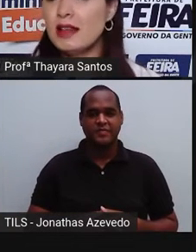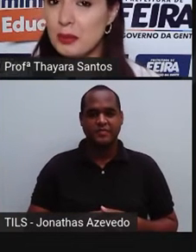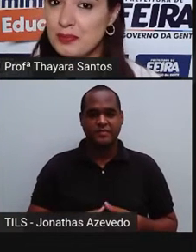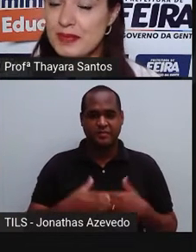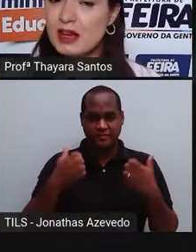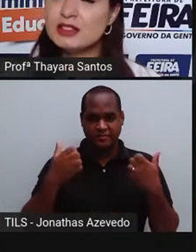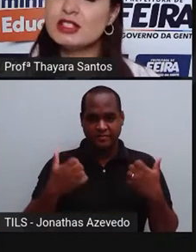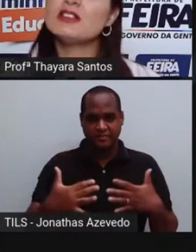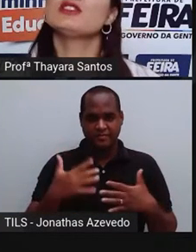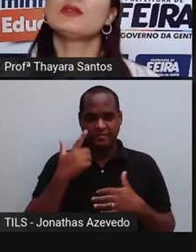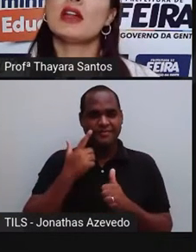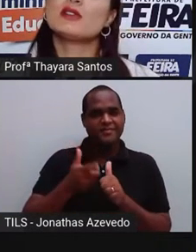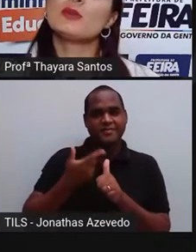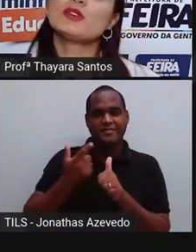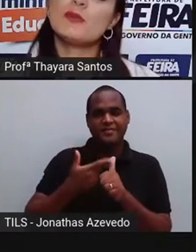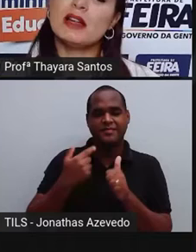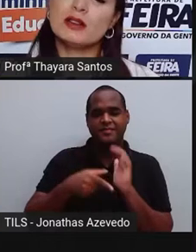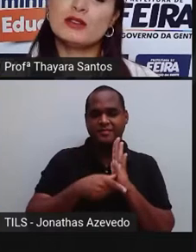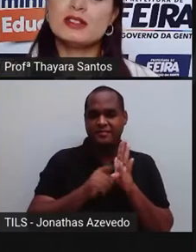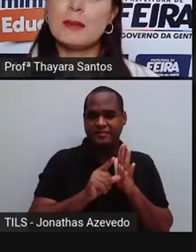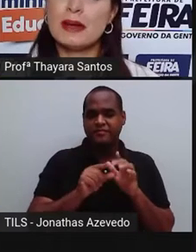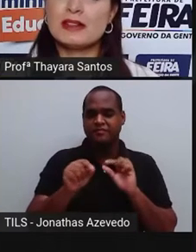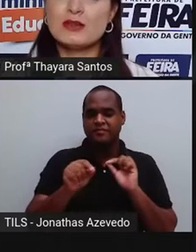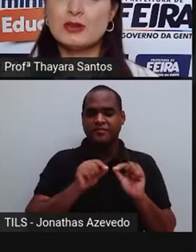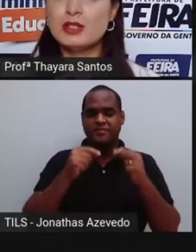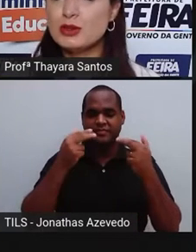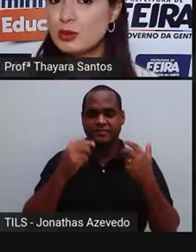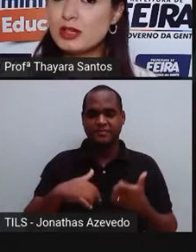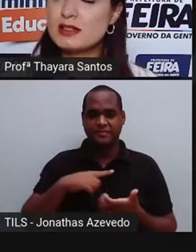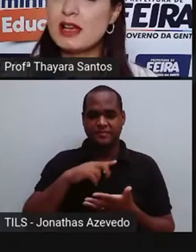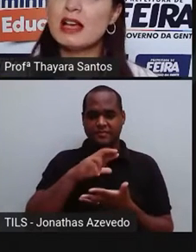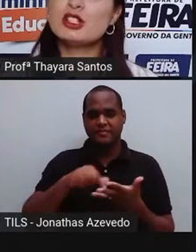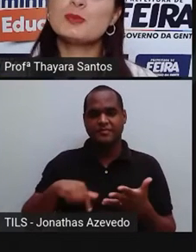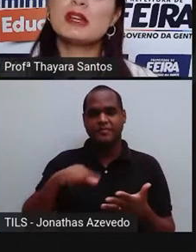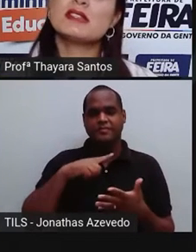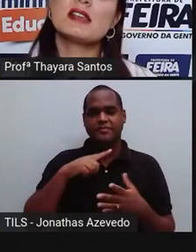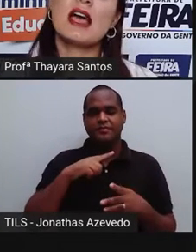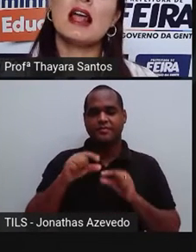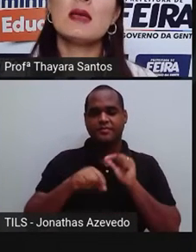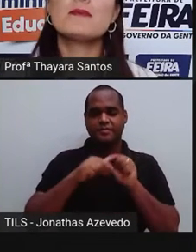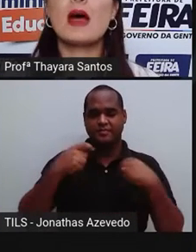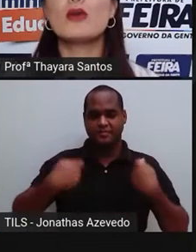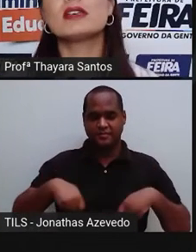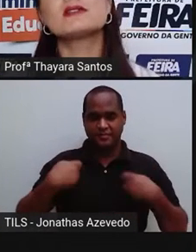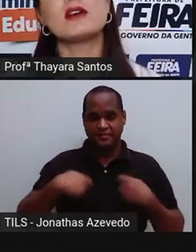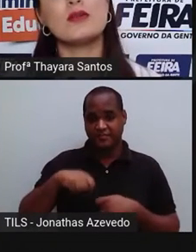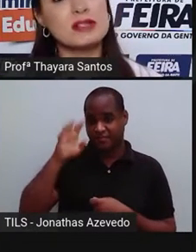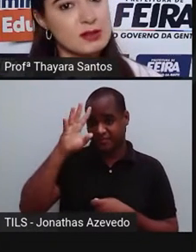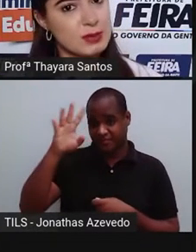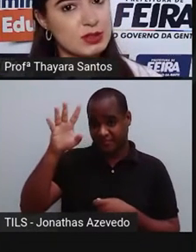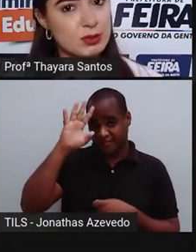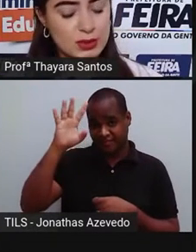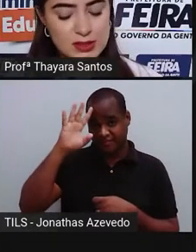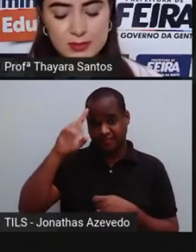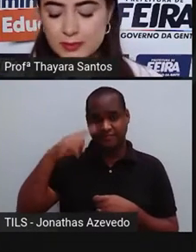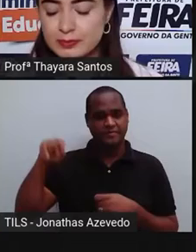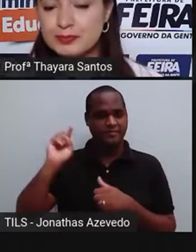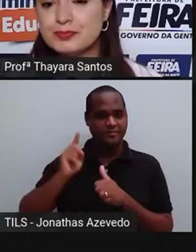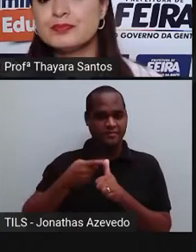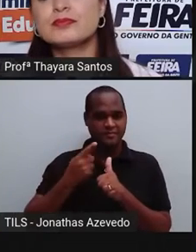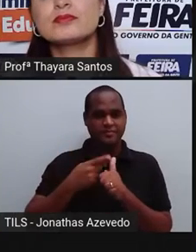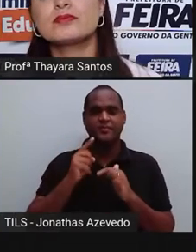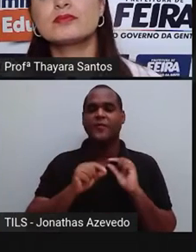Então, antes da gente falar sobre os métodos de separação de misturas, a gente precisa relembrar o que são essas misturas.